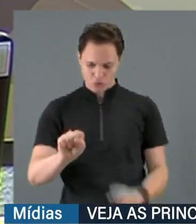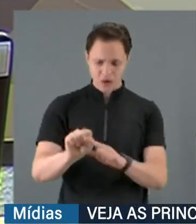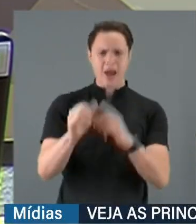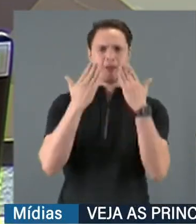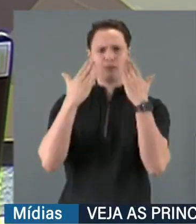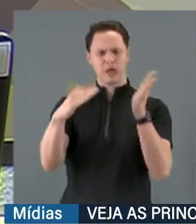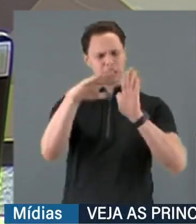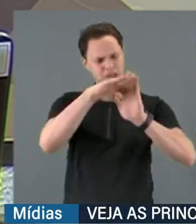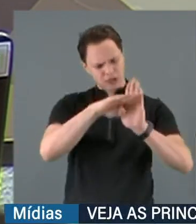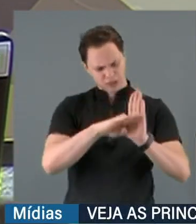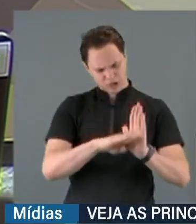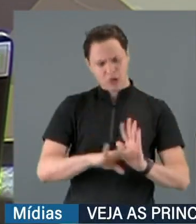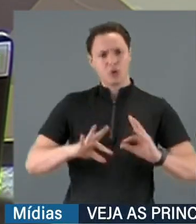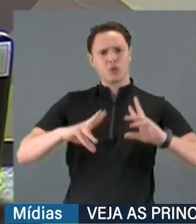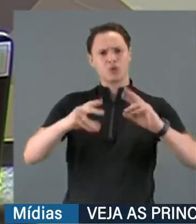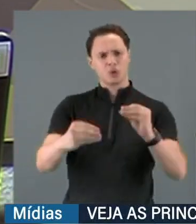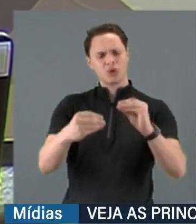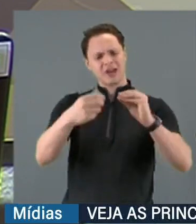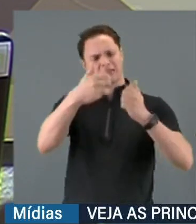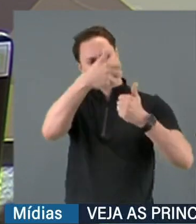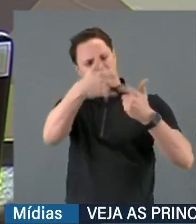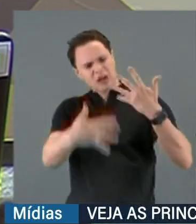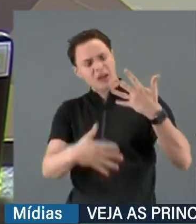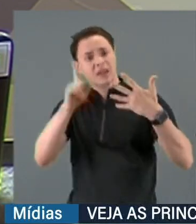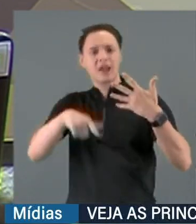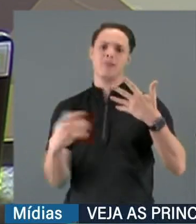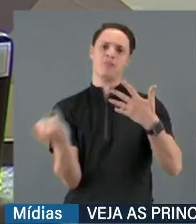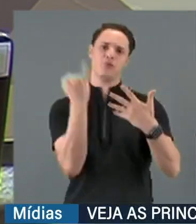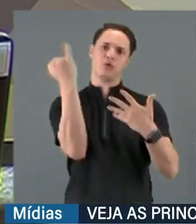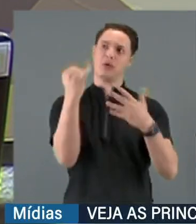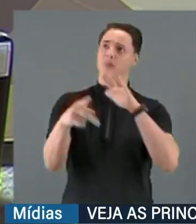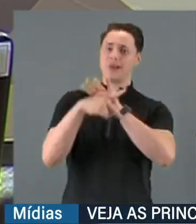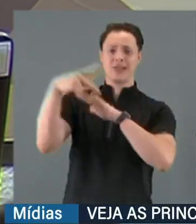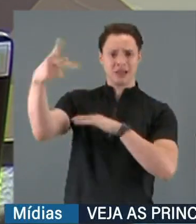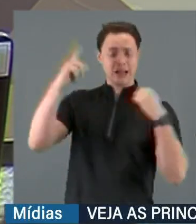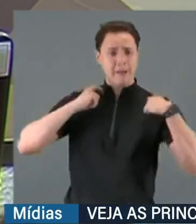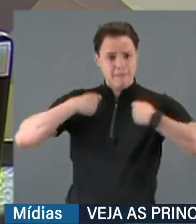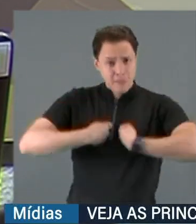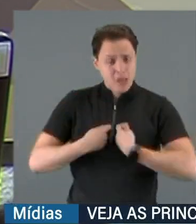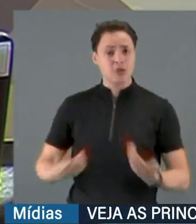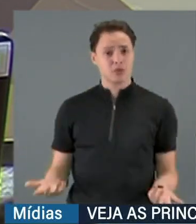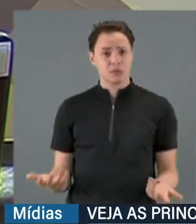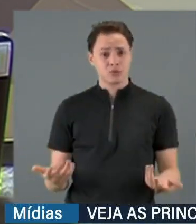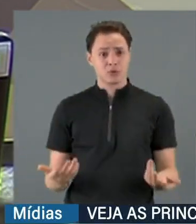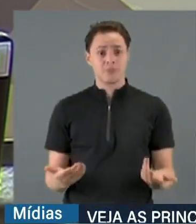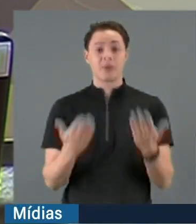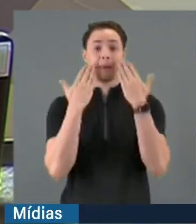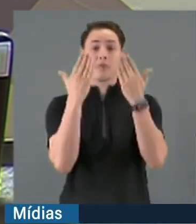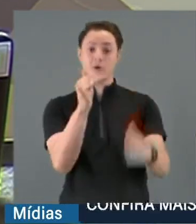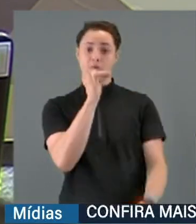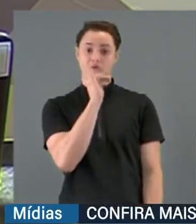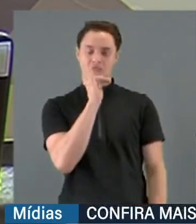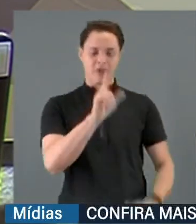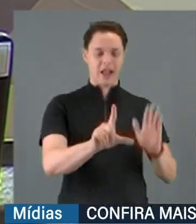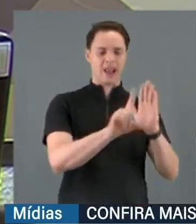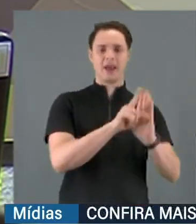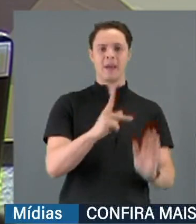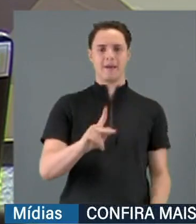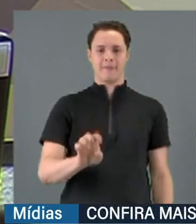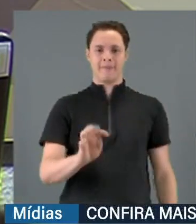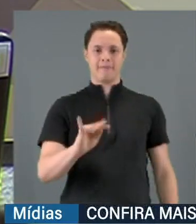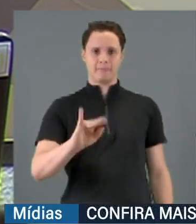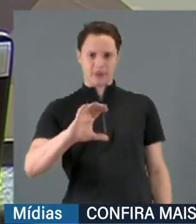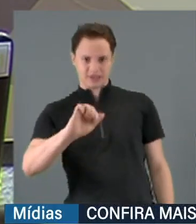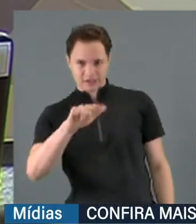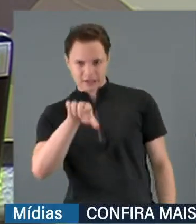critérios que são fundamentais para uma decisão por parte do ministro. Apresentou, por exemplo, a lei da petição, apresentou os